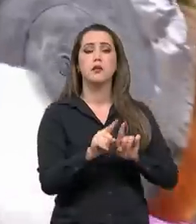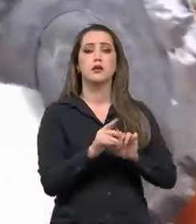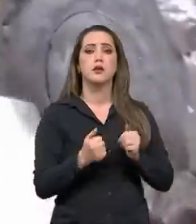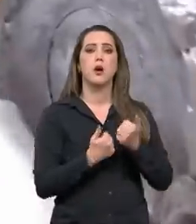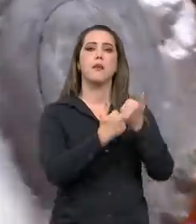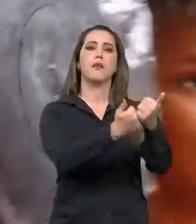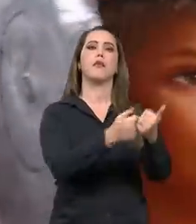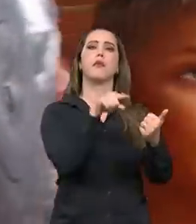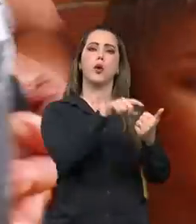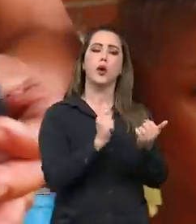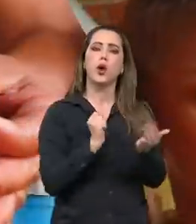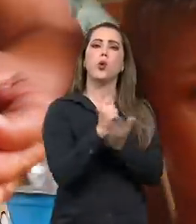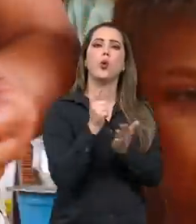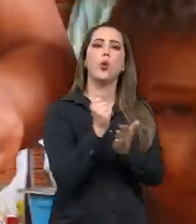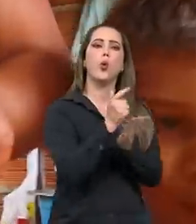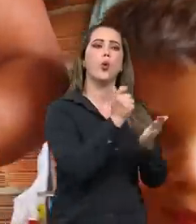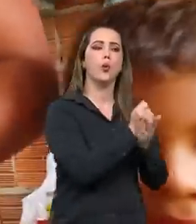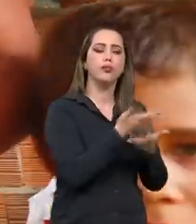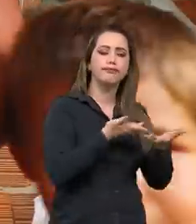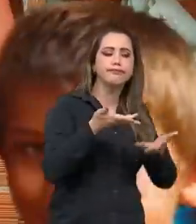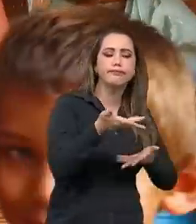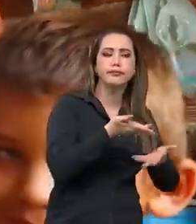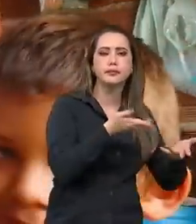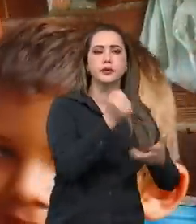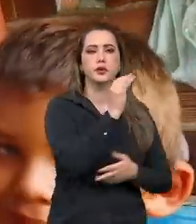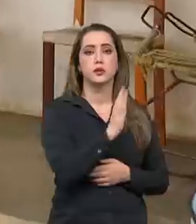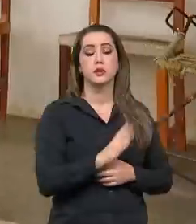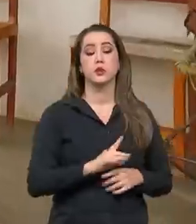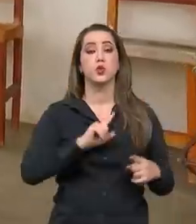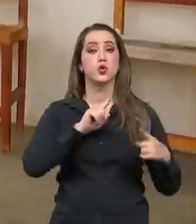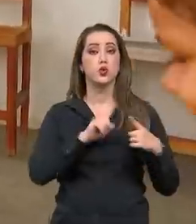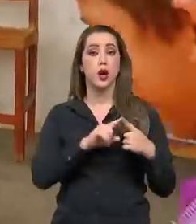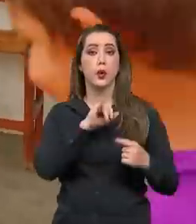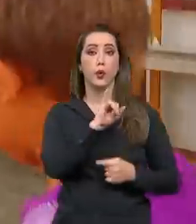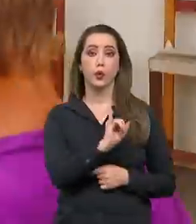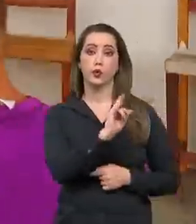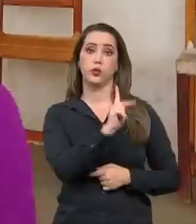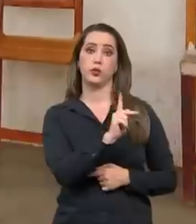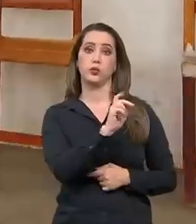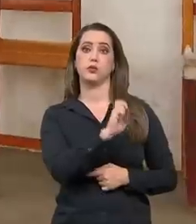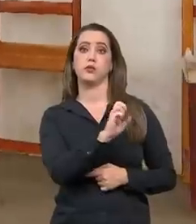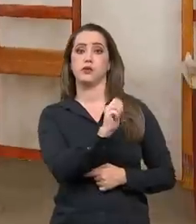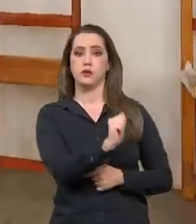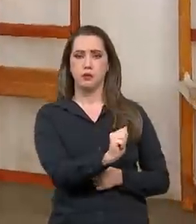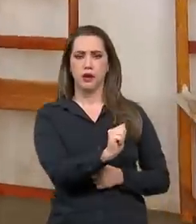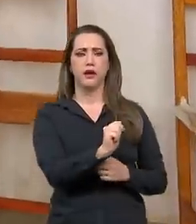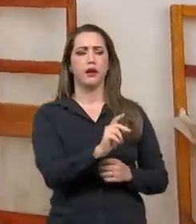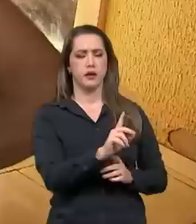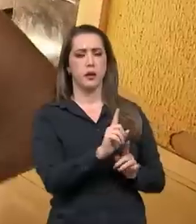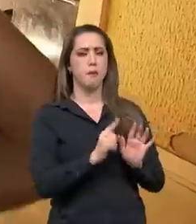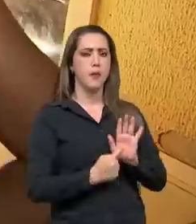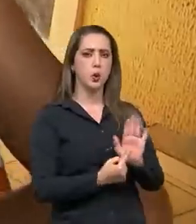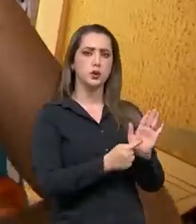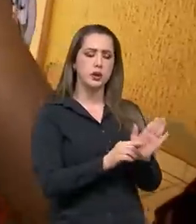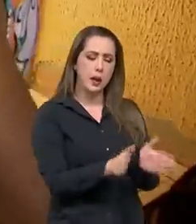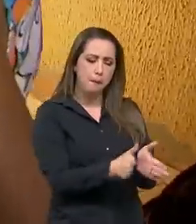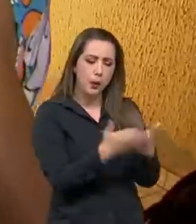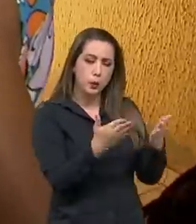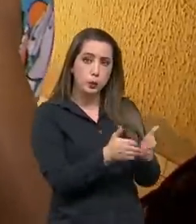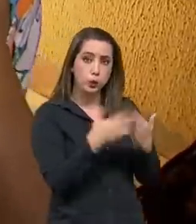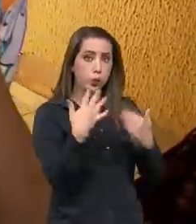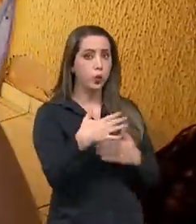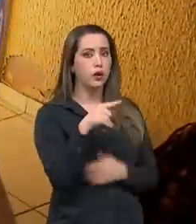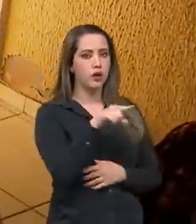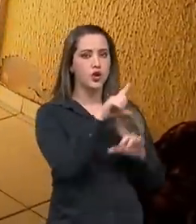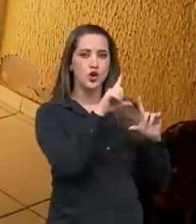brasileiro. De acordo com o Instituto de Pesquisa Econômica Aplicada, o IPEA, a extrema pobreza no país deve cair este